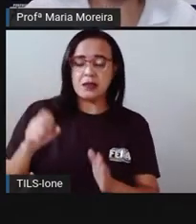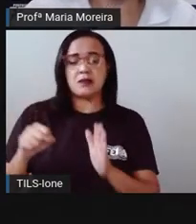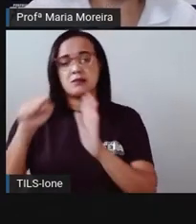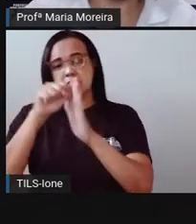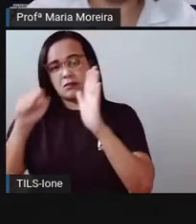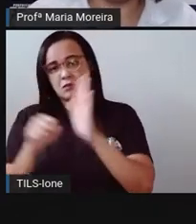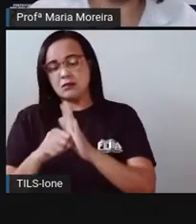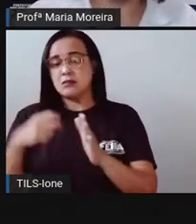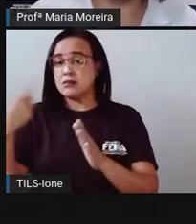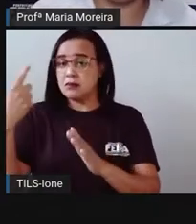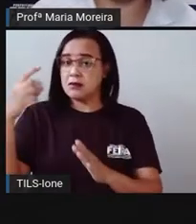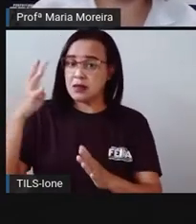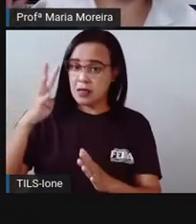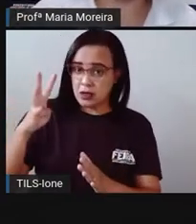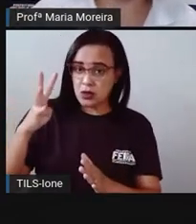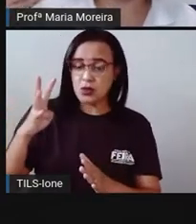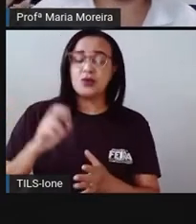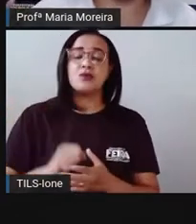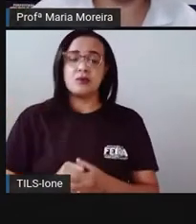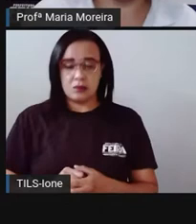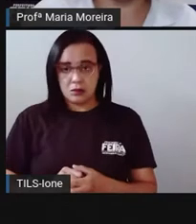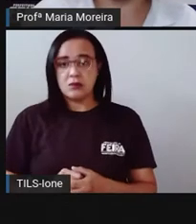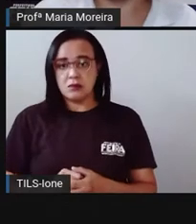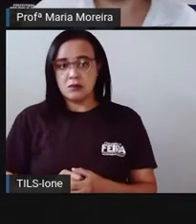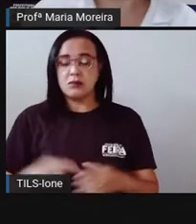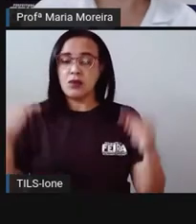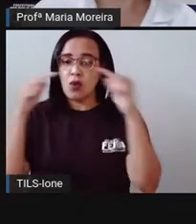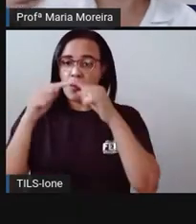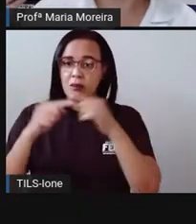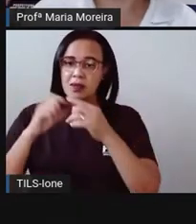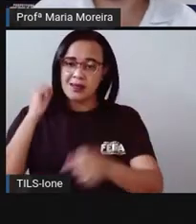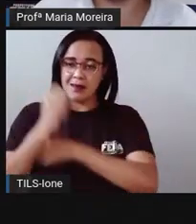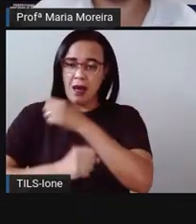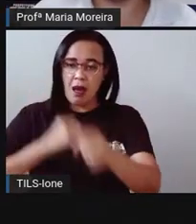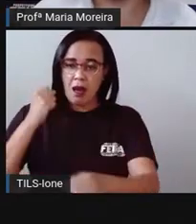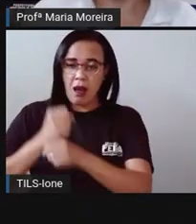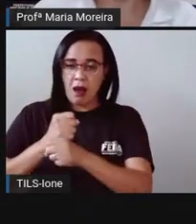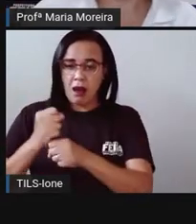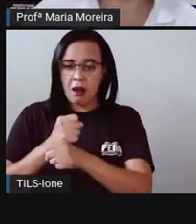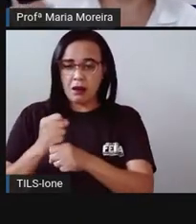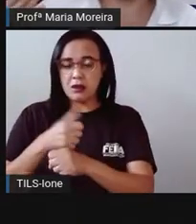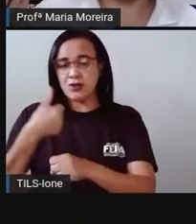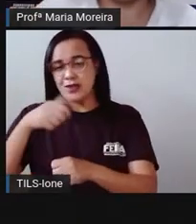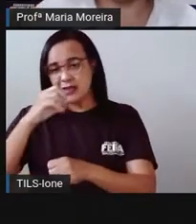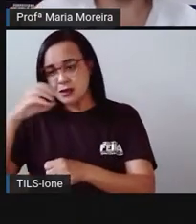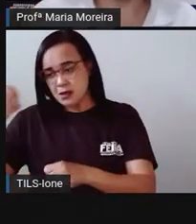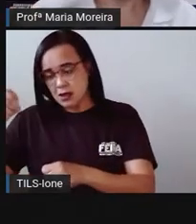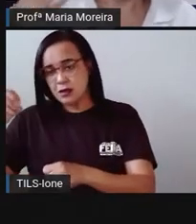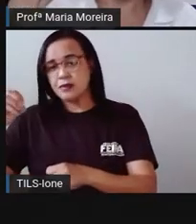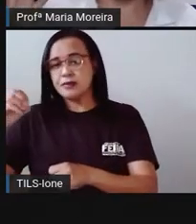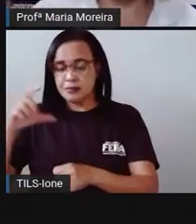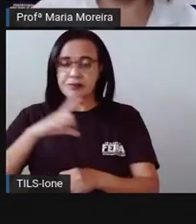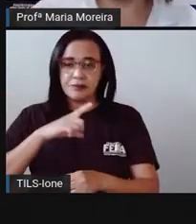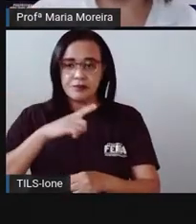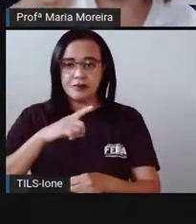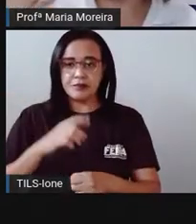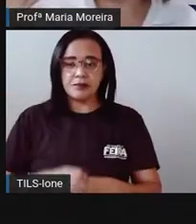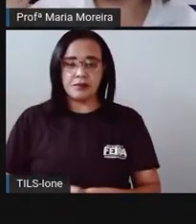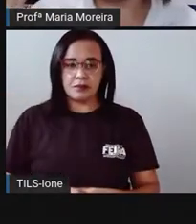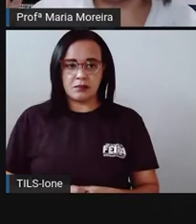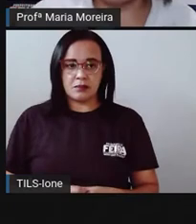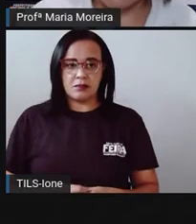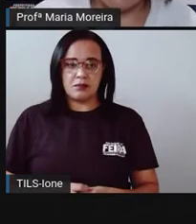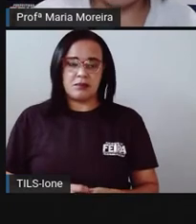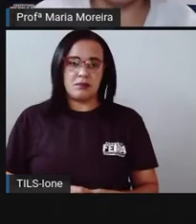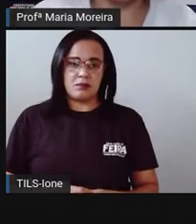né? E aí, séculos são 100 anos, década, 10 anos. E a gente vai ter o ano. Dentro do ano, gente terá